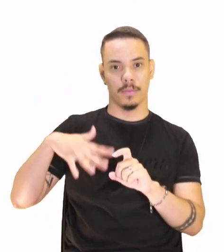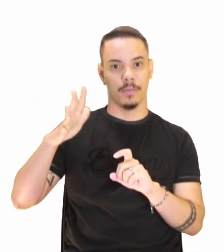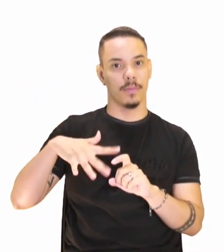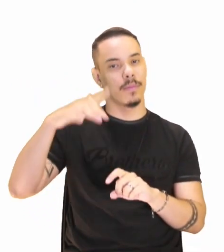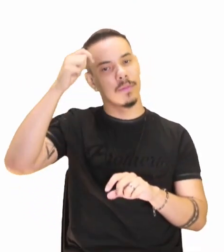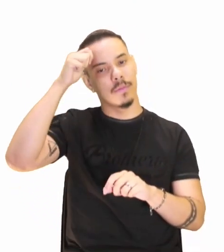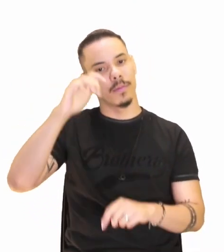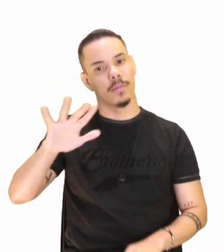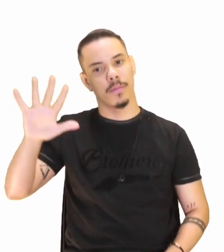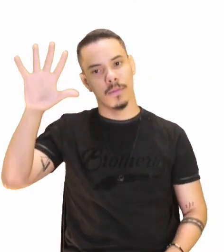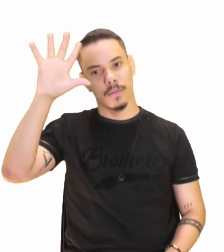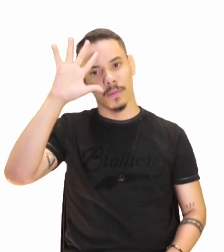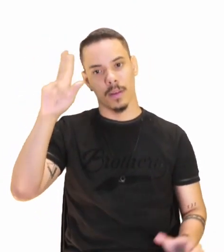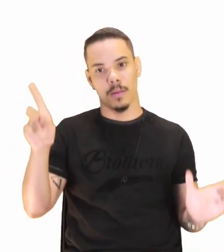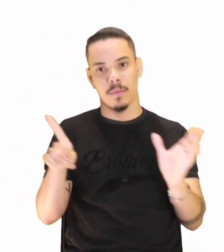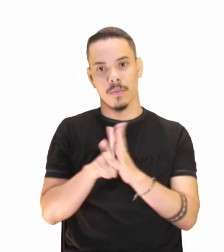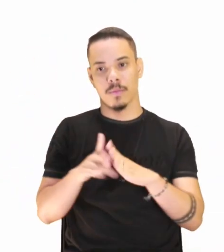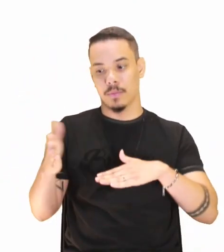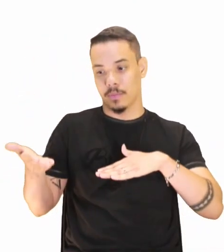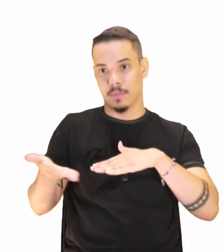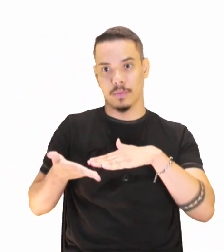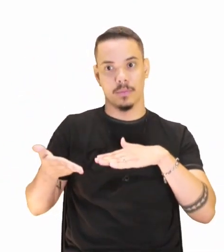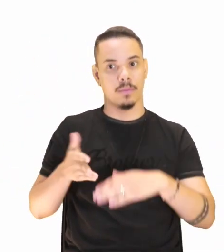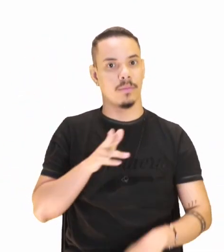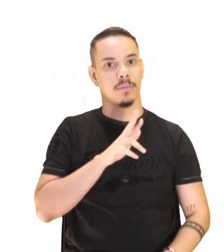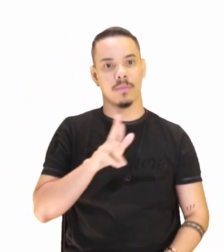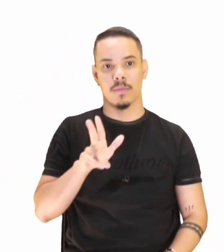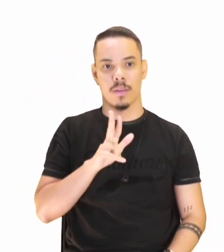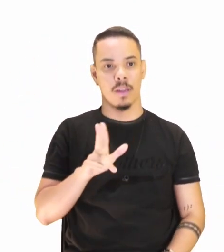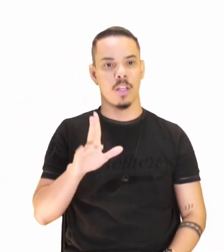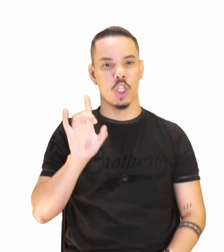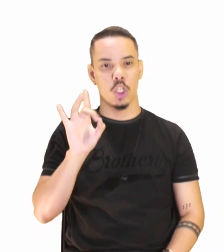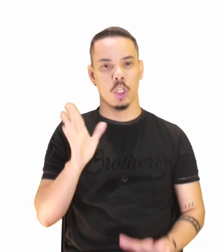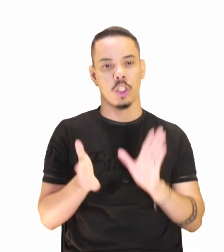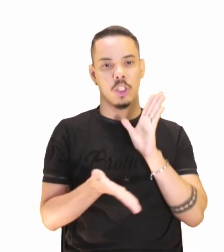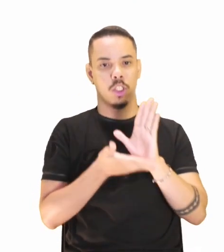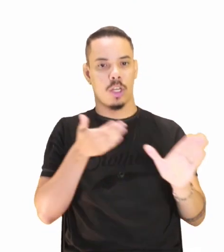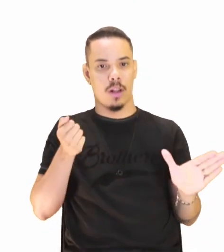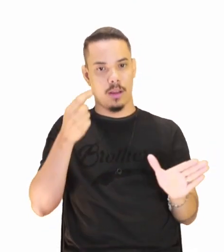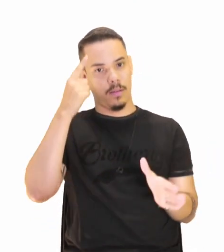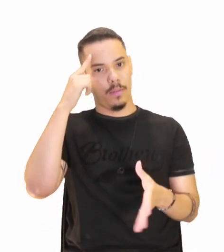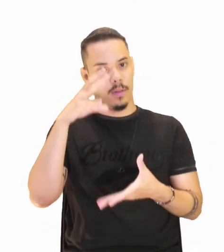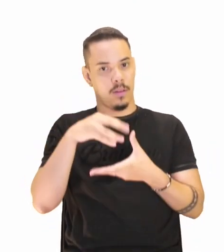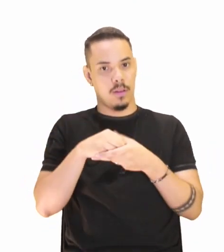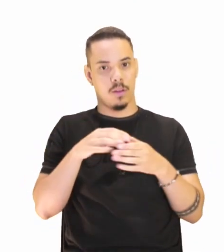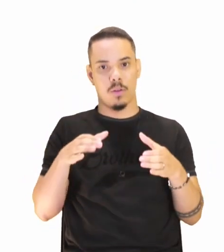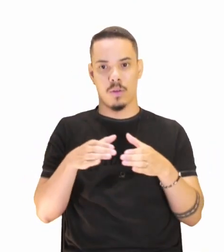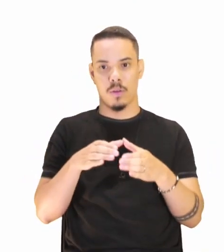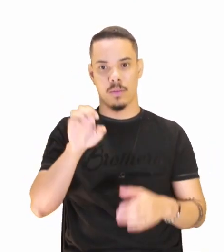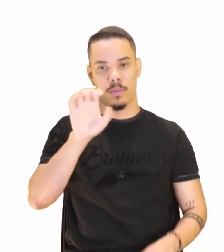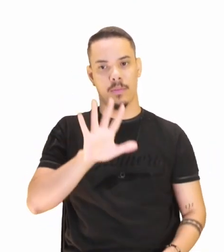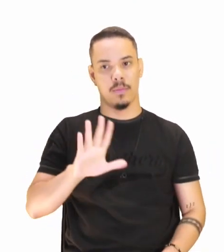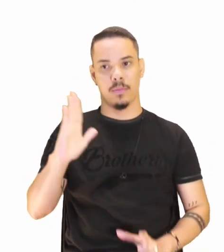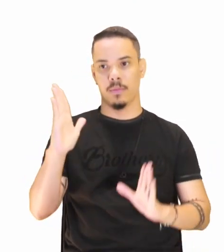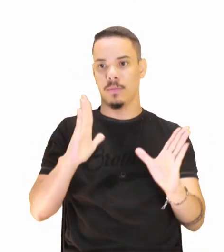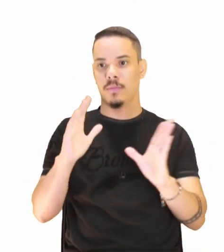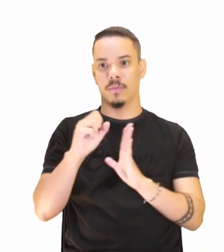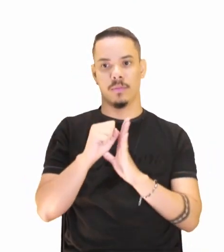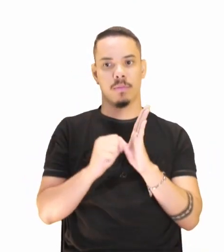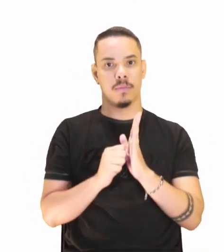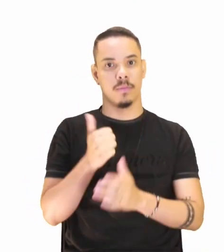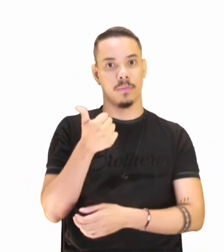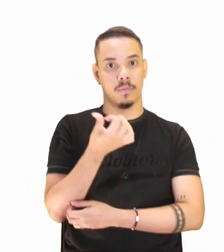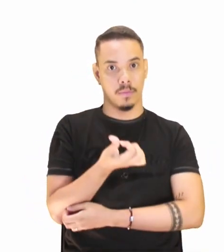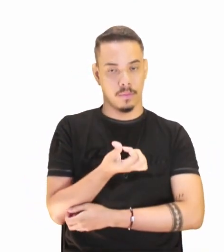imaginário fantástico medieval não foram subitamente subtraídos de mentalidade coletiva europeia durante o século